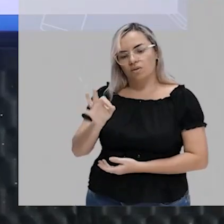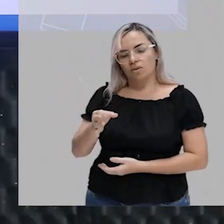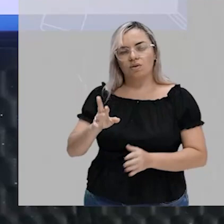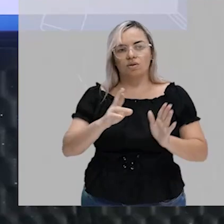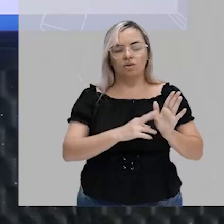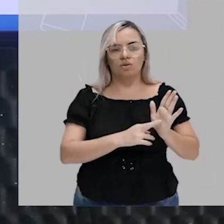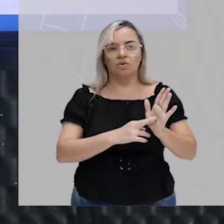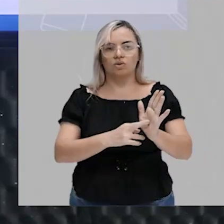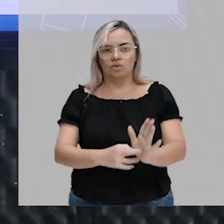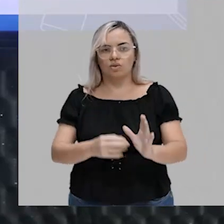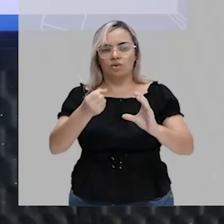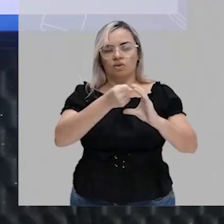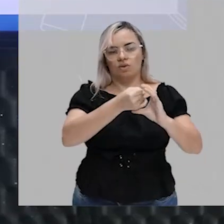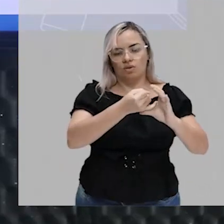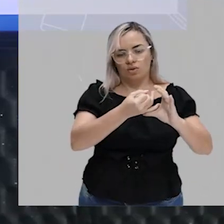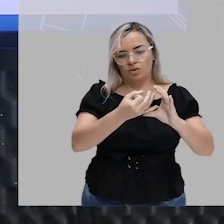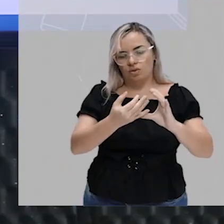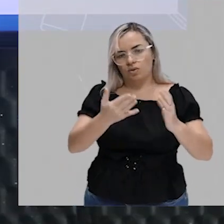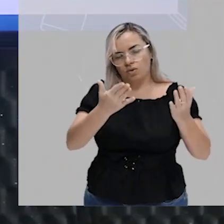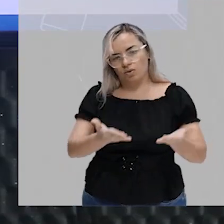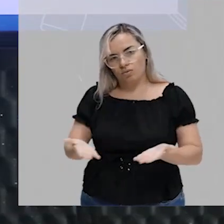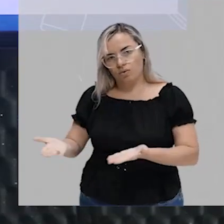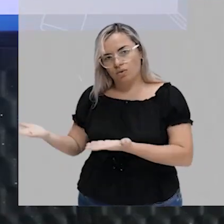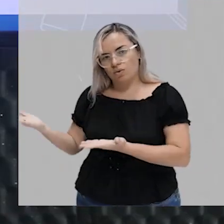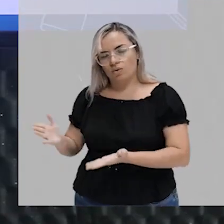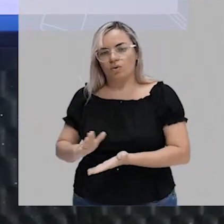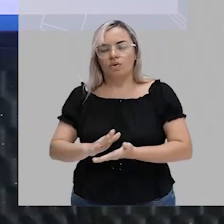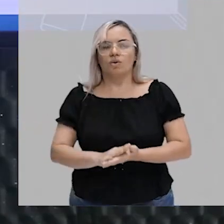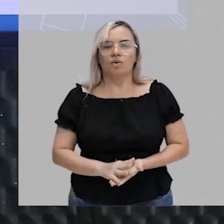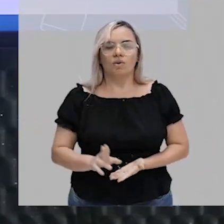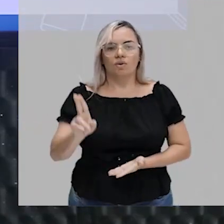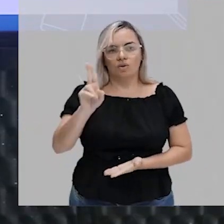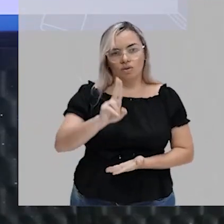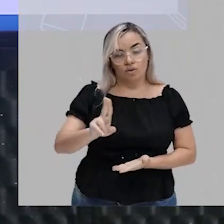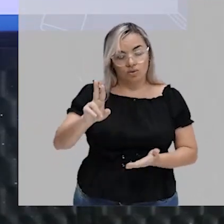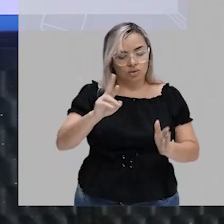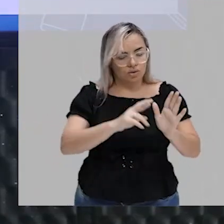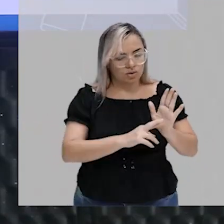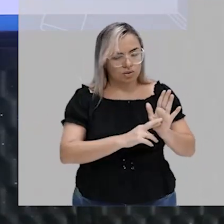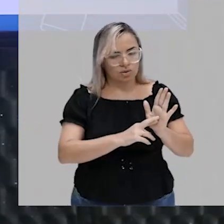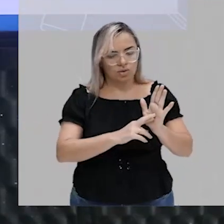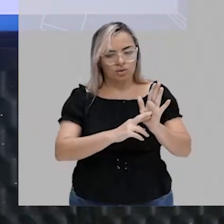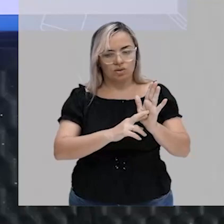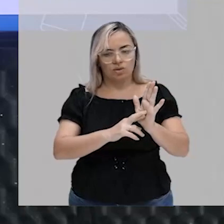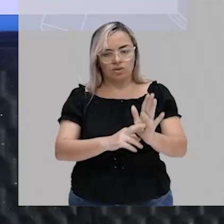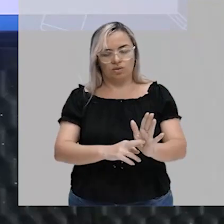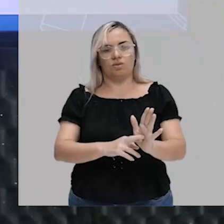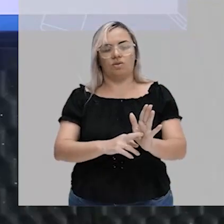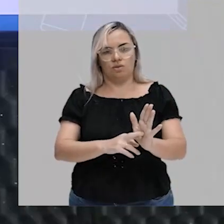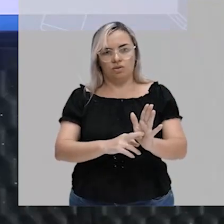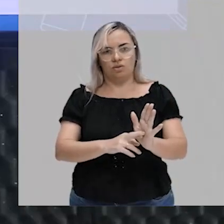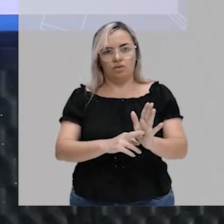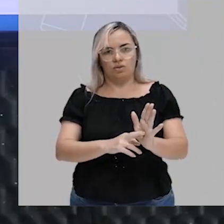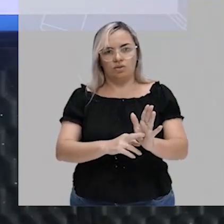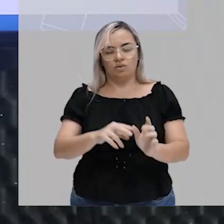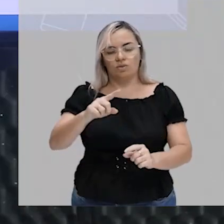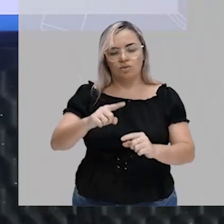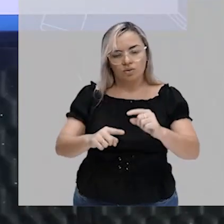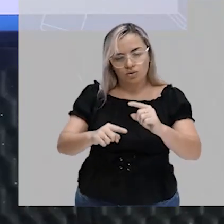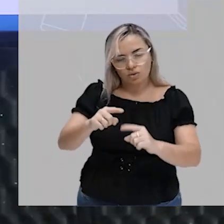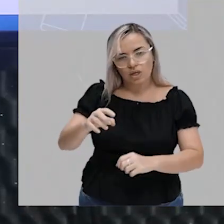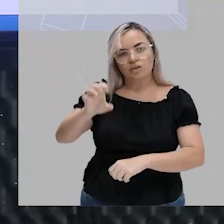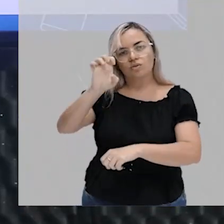representação dos conjuntos e aqui, no caso, nós estamos, né, representando ele através dos seus elementos.